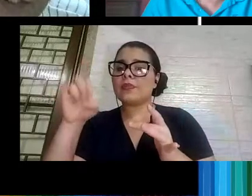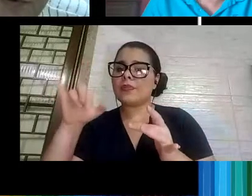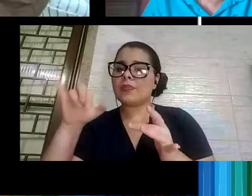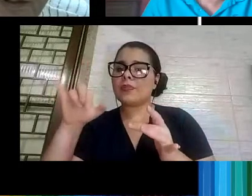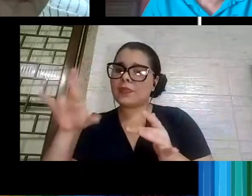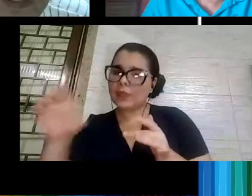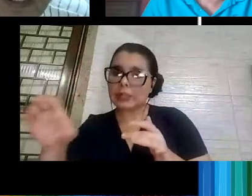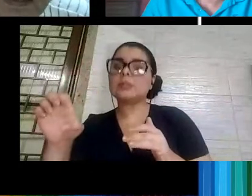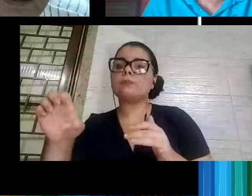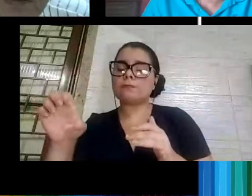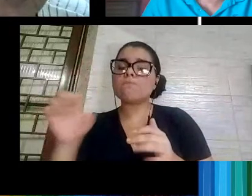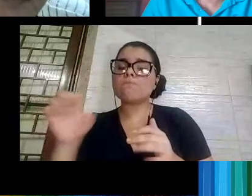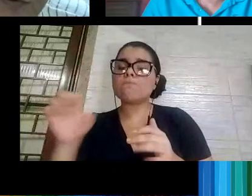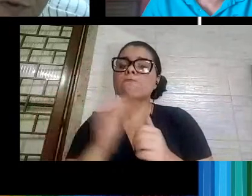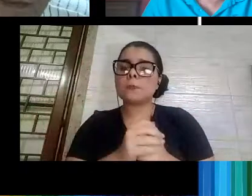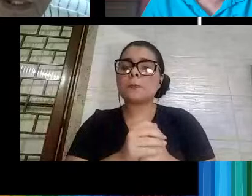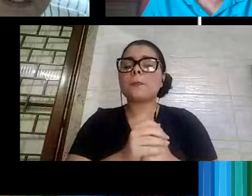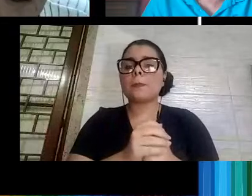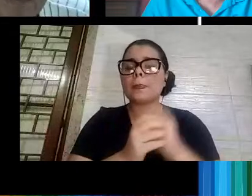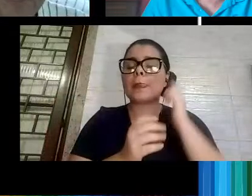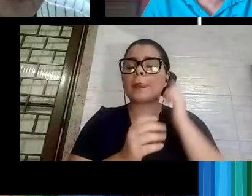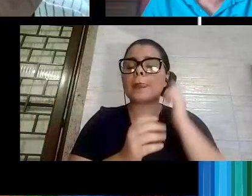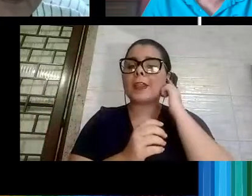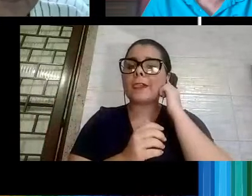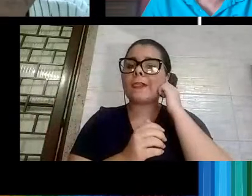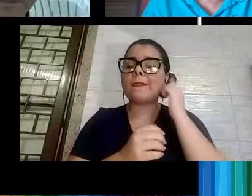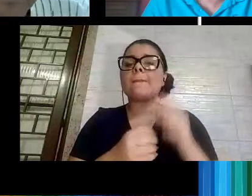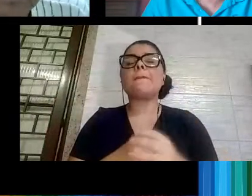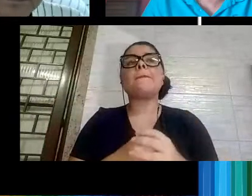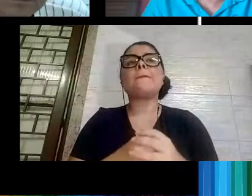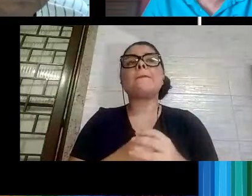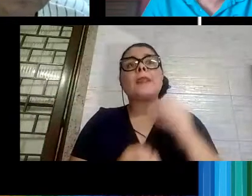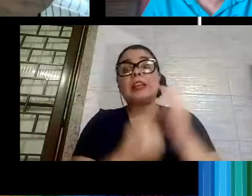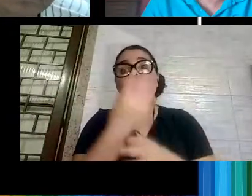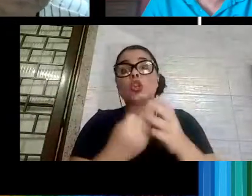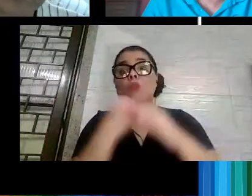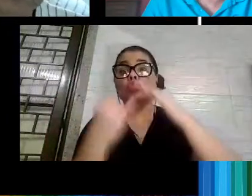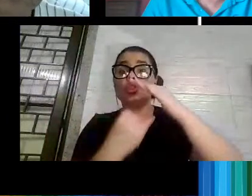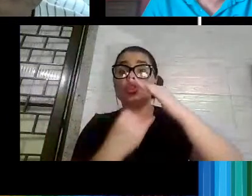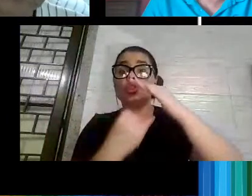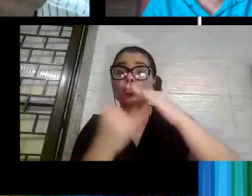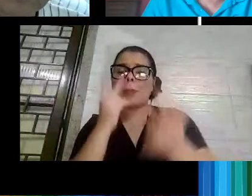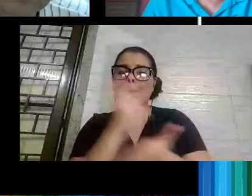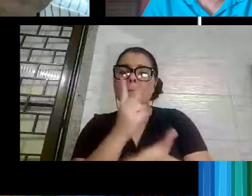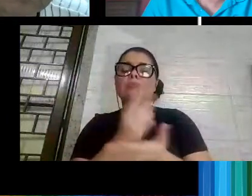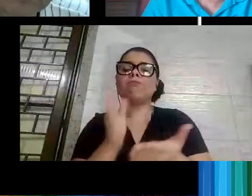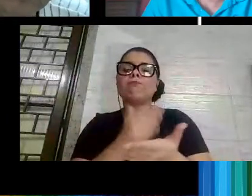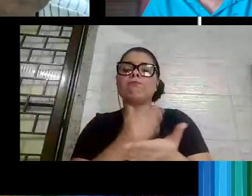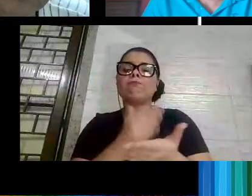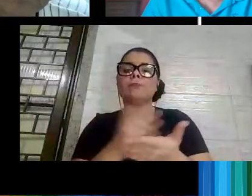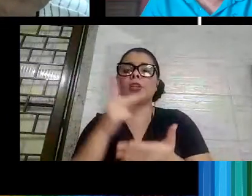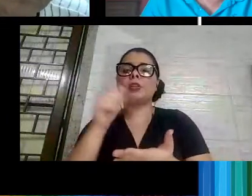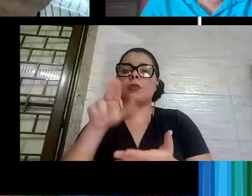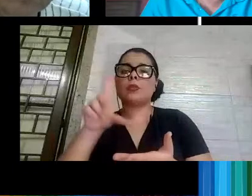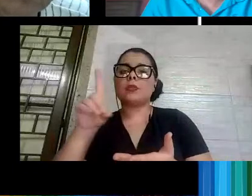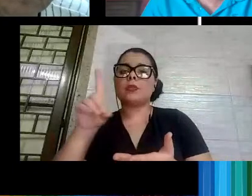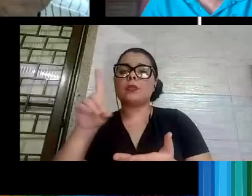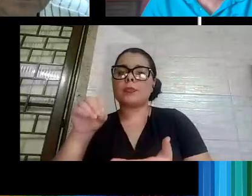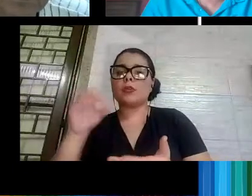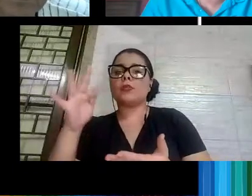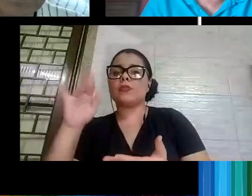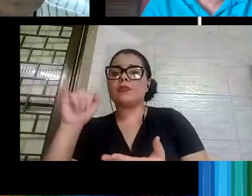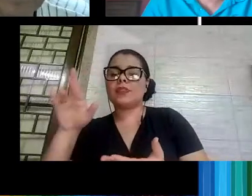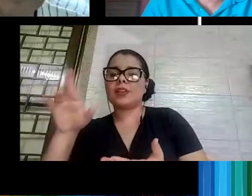é assim, isso. Paulo Freire, criou um instituto para manter a obra do Paulo Freire. Muito bem, então amanhã vai chover, Paulo Freire aqui,